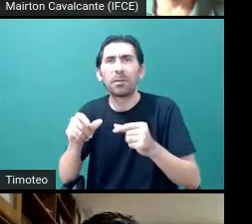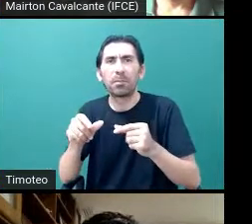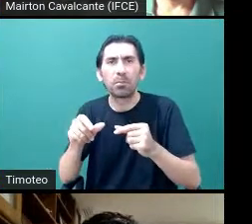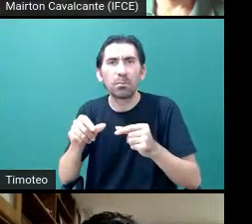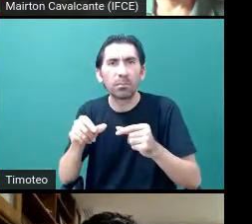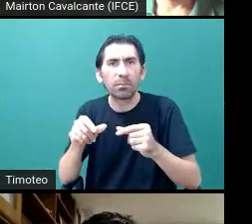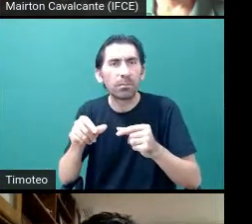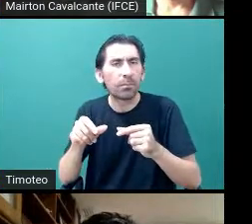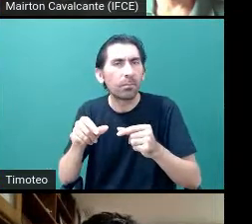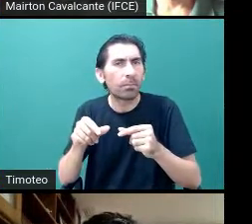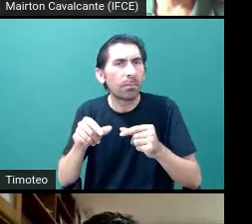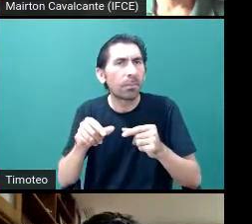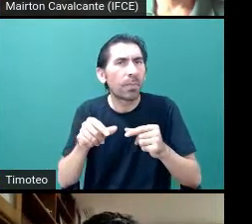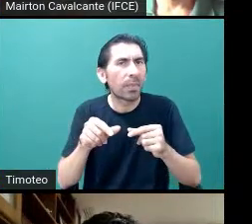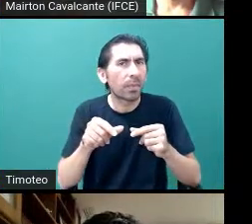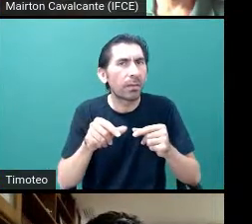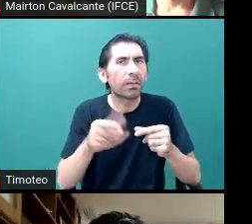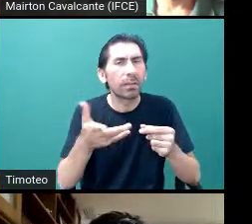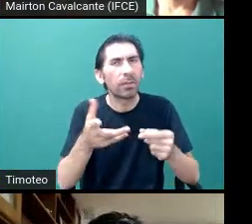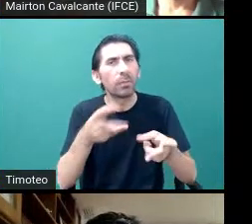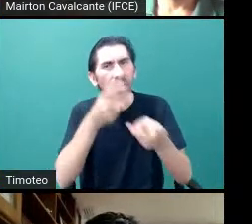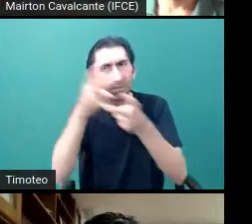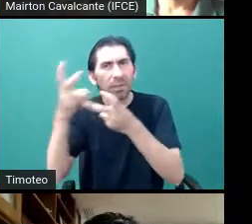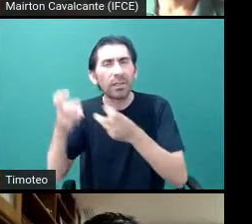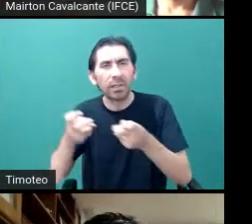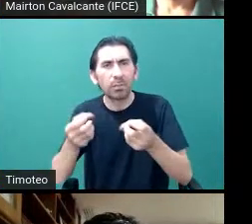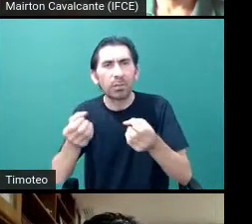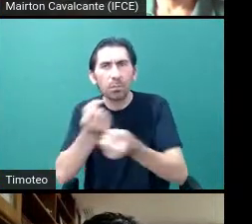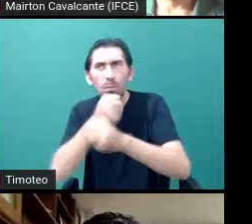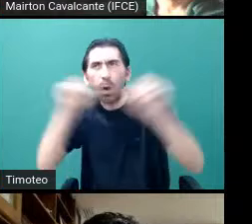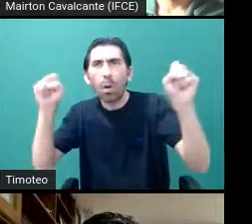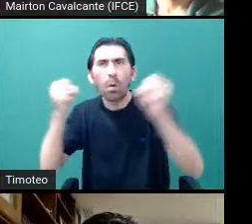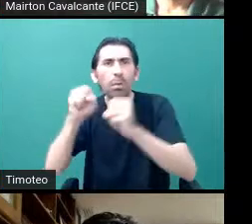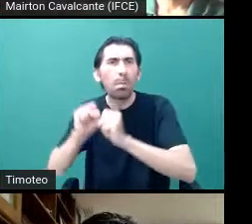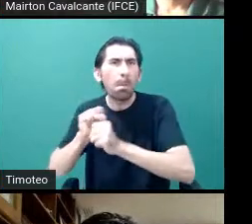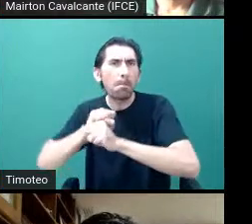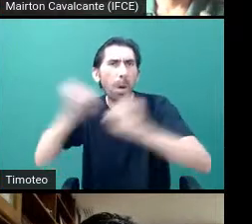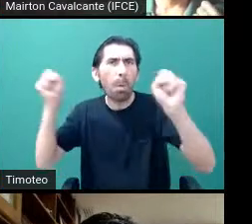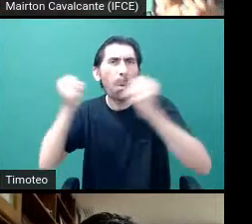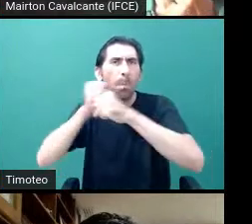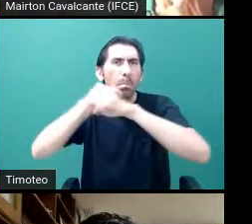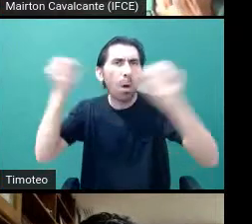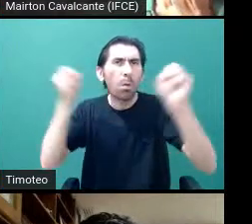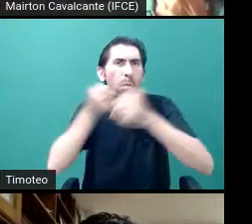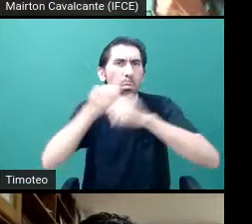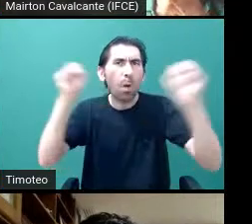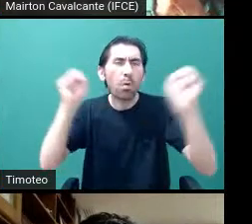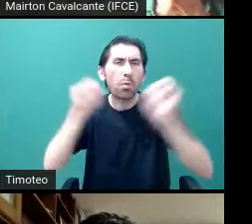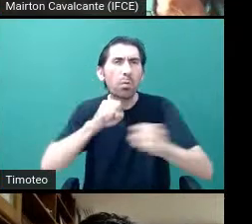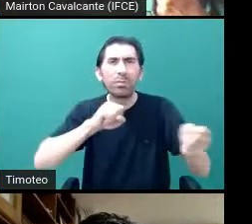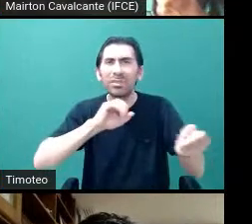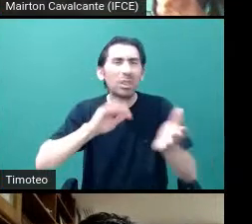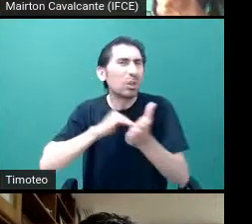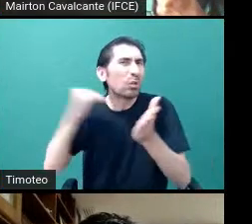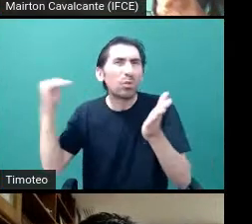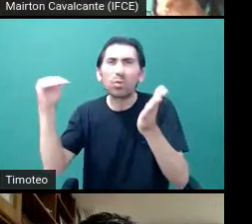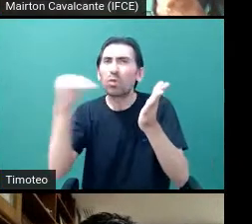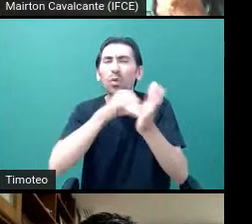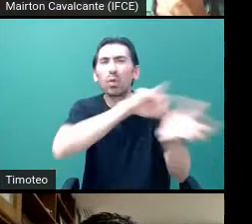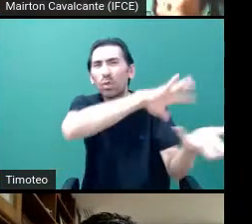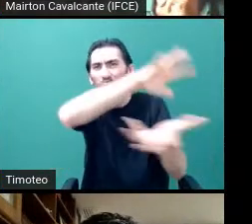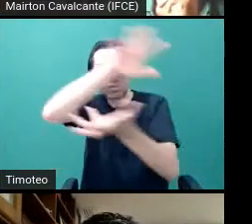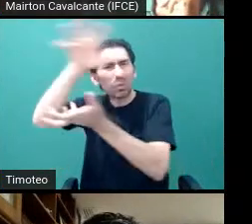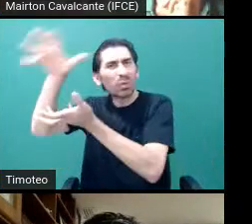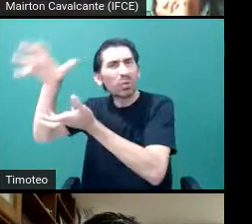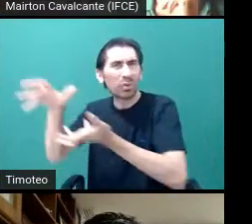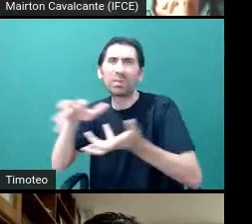começam a ver já as explosões supernovas em todas as galáxias, em todos os aglomerados, enriquecendo